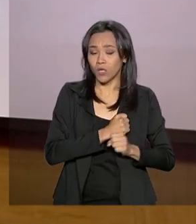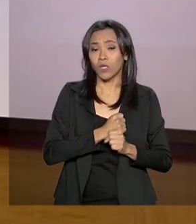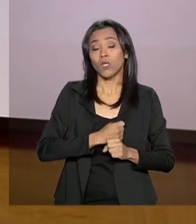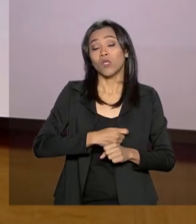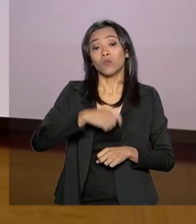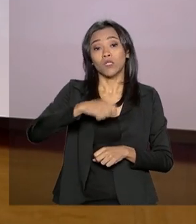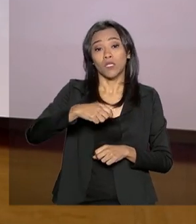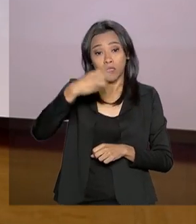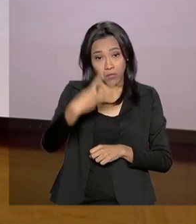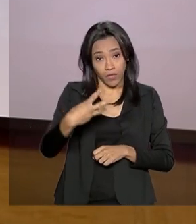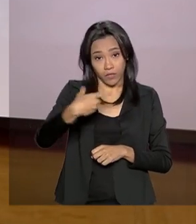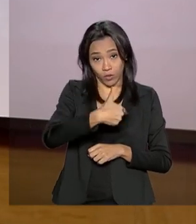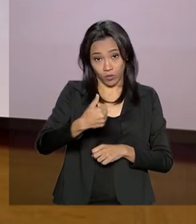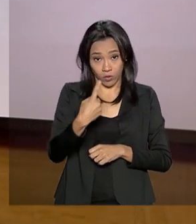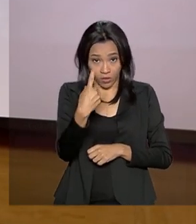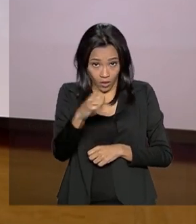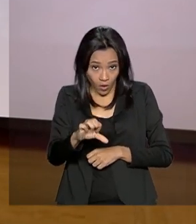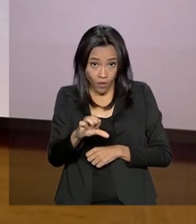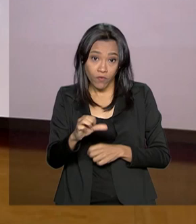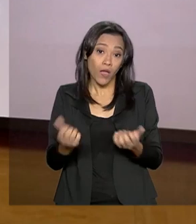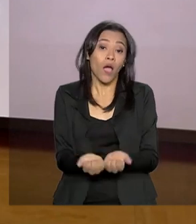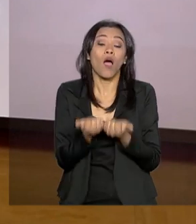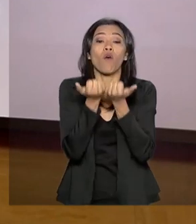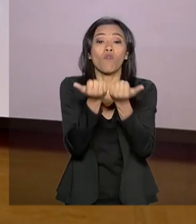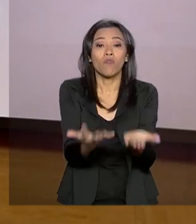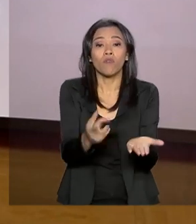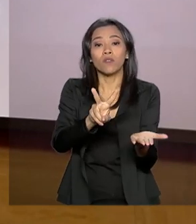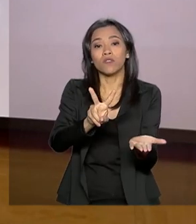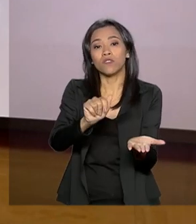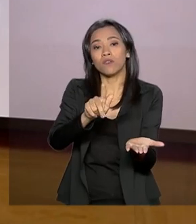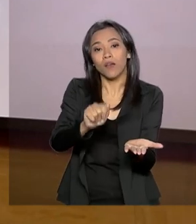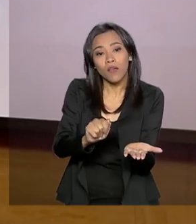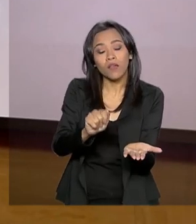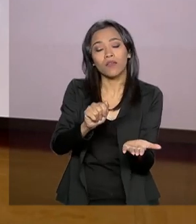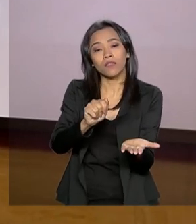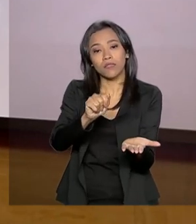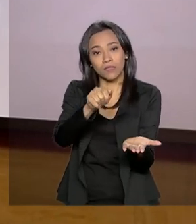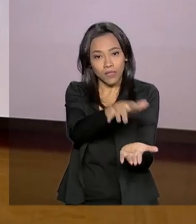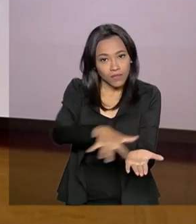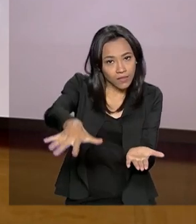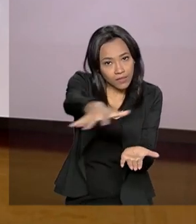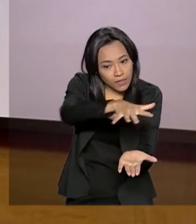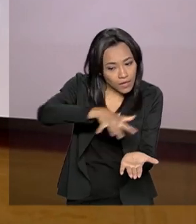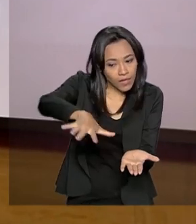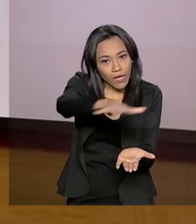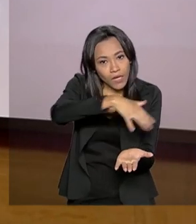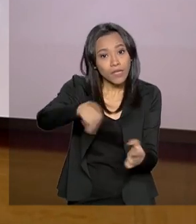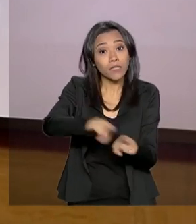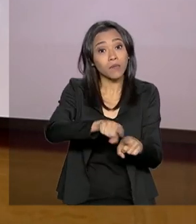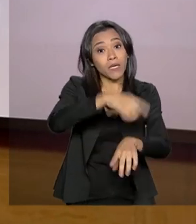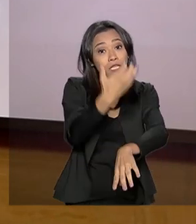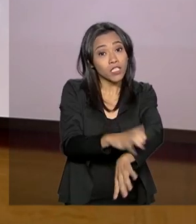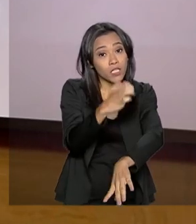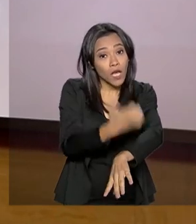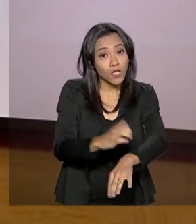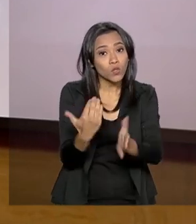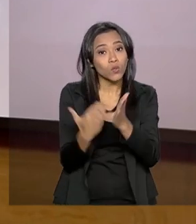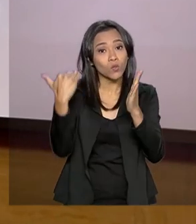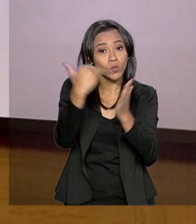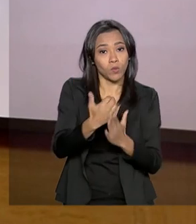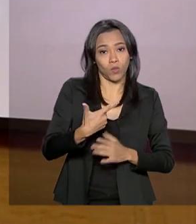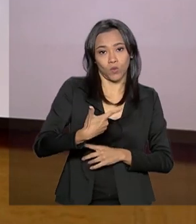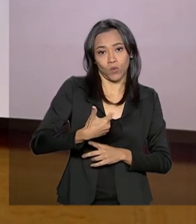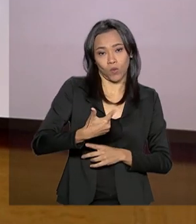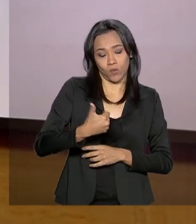2019, a oferta de vagas para programas de aprendizagem e também de estágio subiu 12%